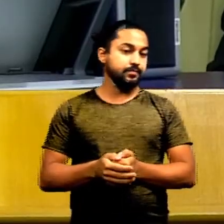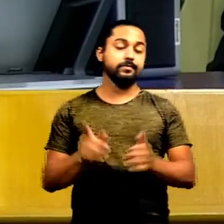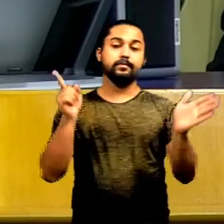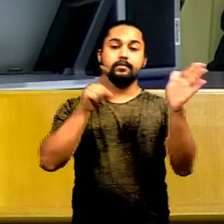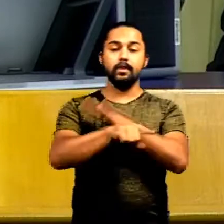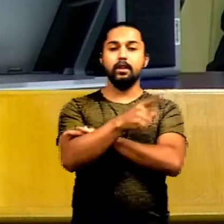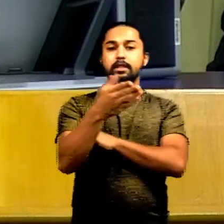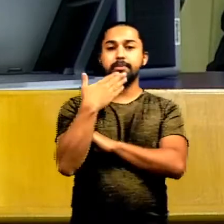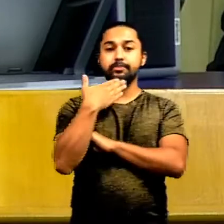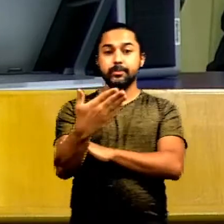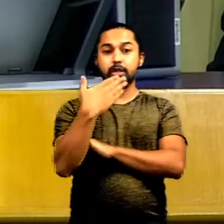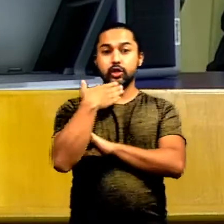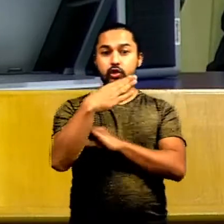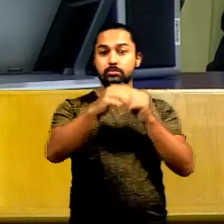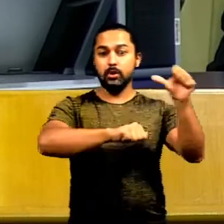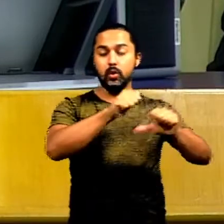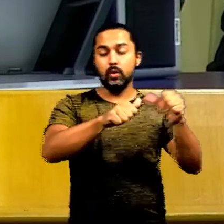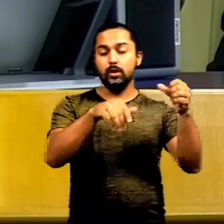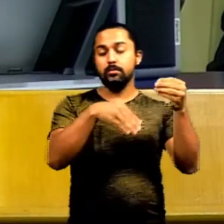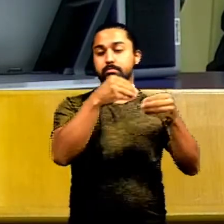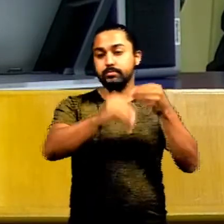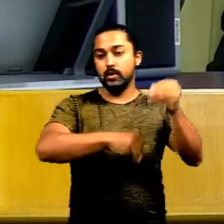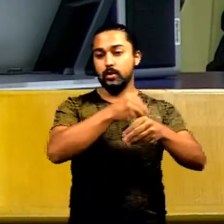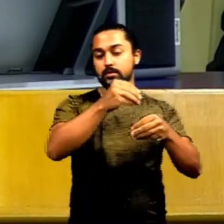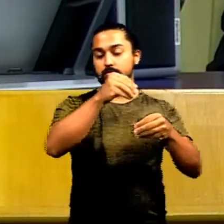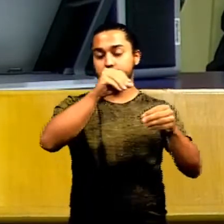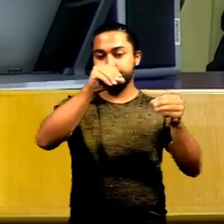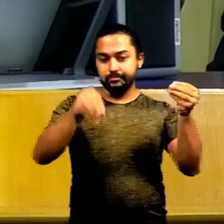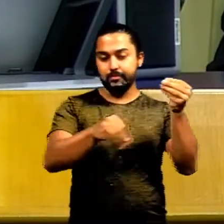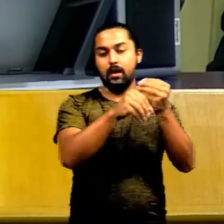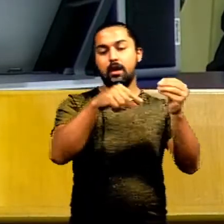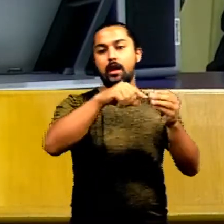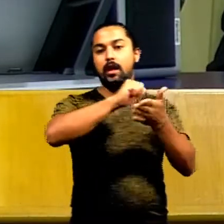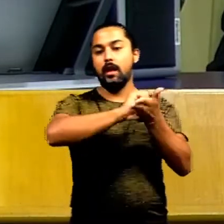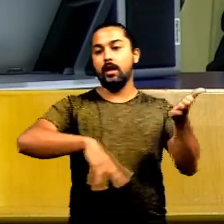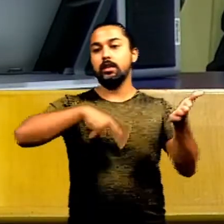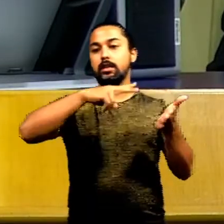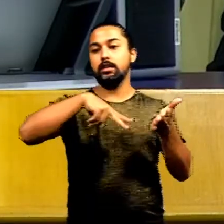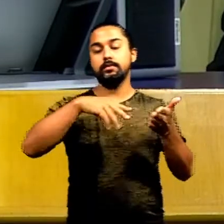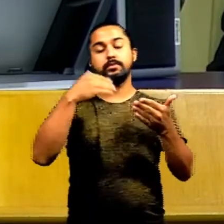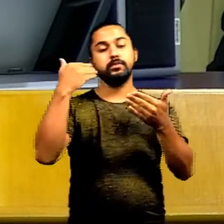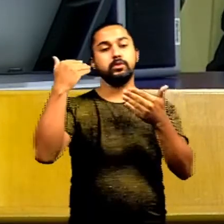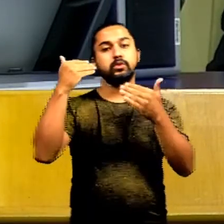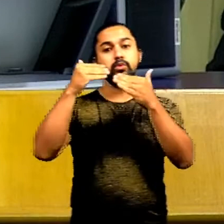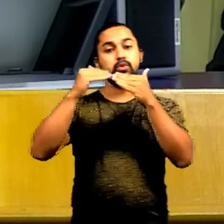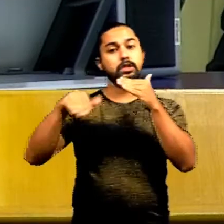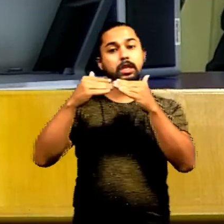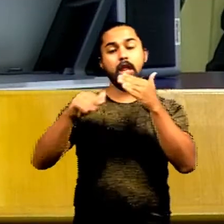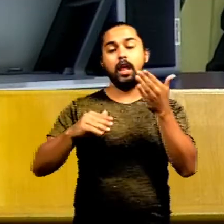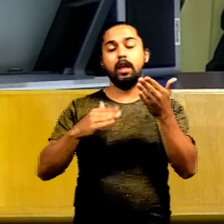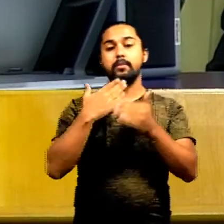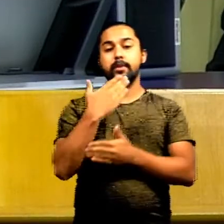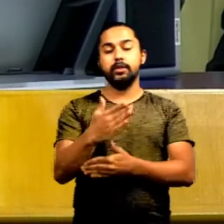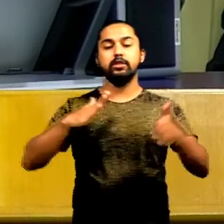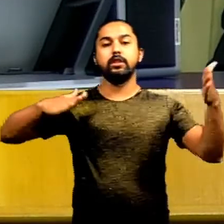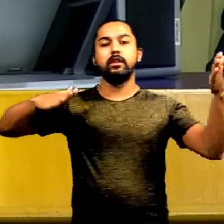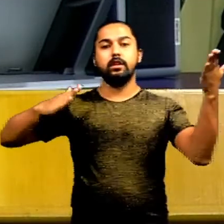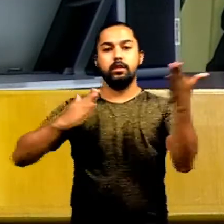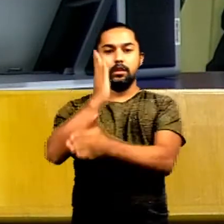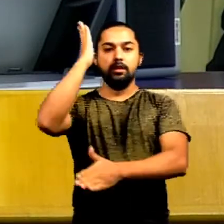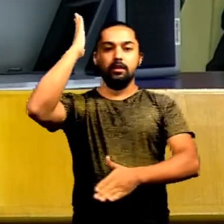deseja pedir retificação e impugnação da ata que acaba de ser lida. Não havendo, declaro